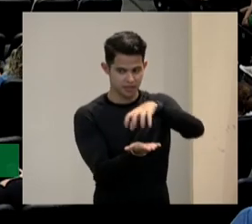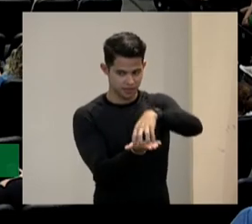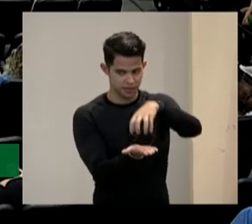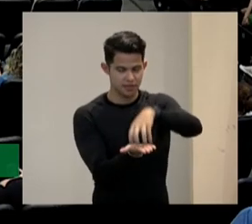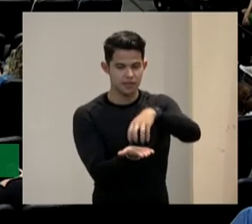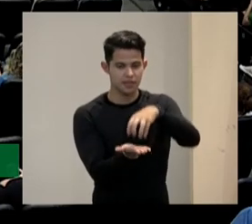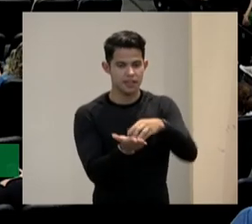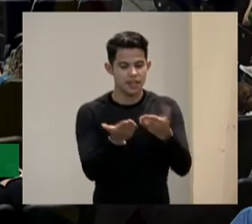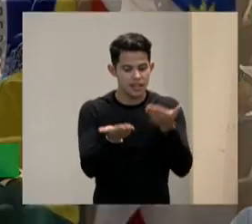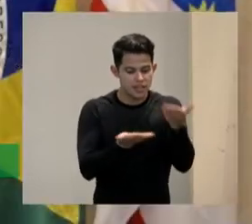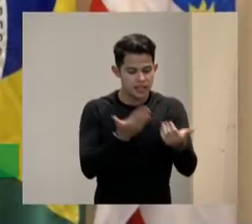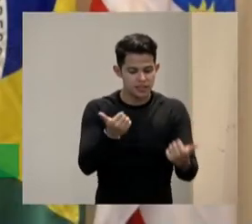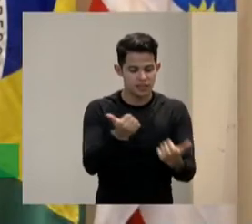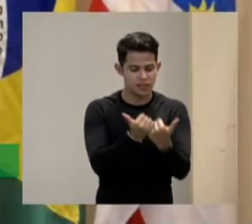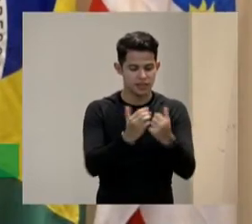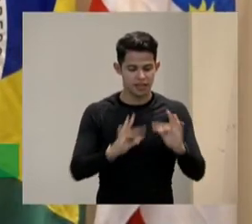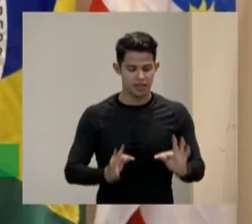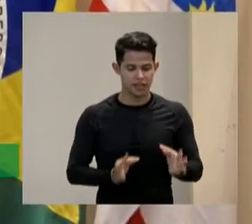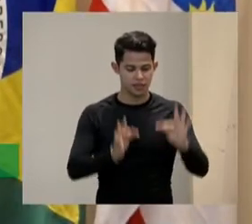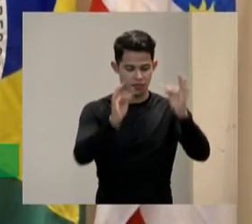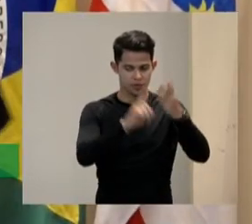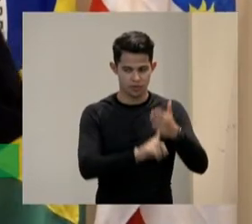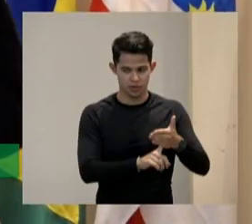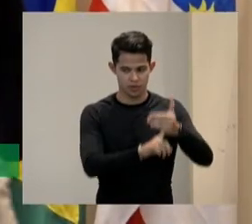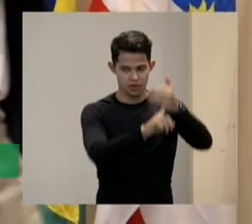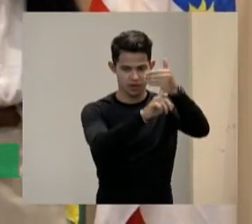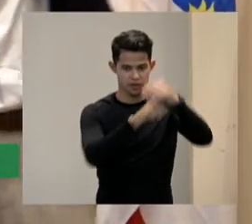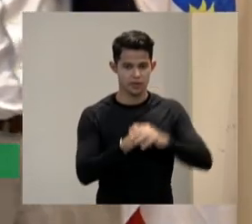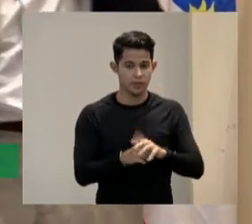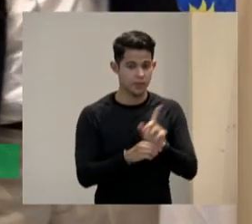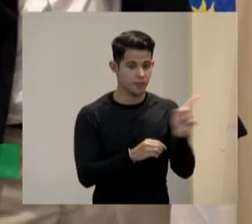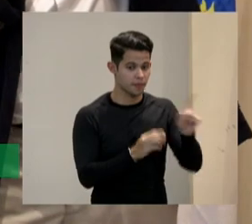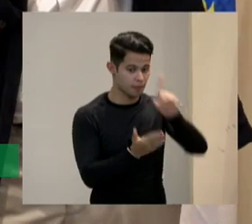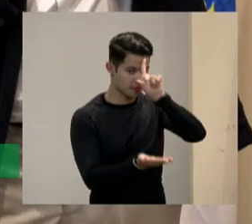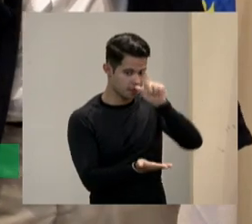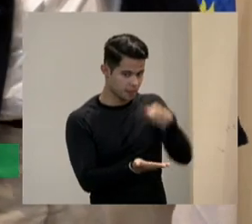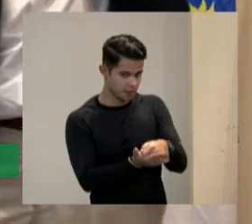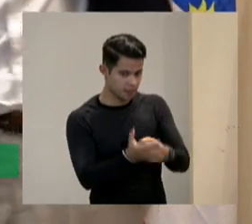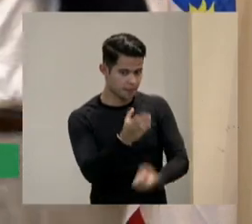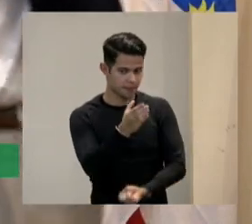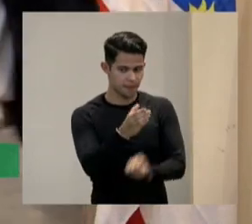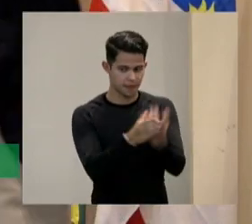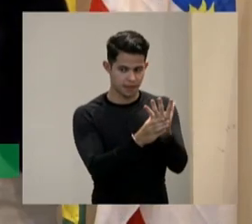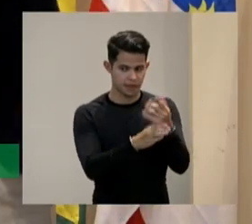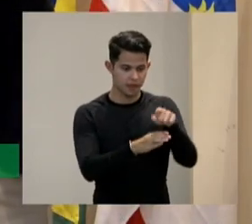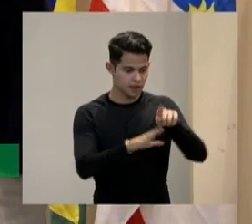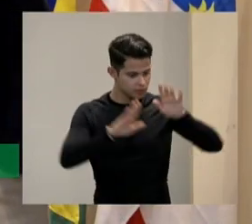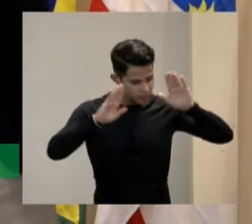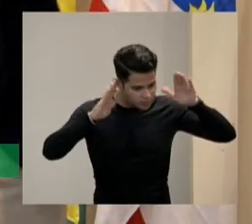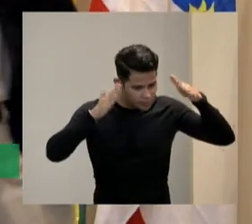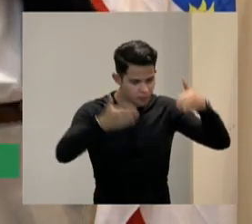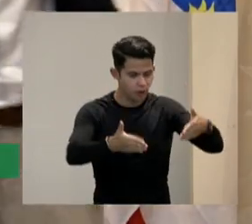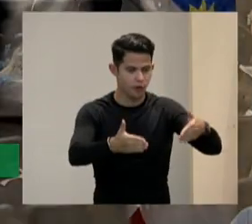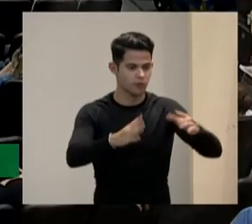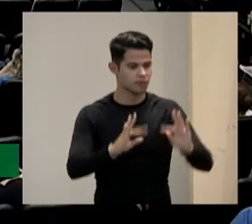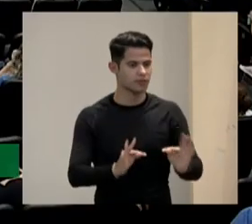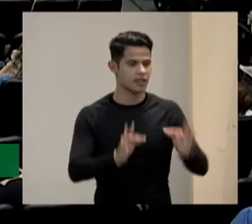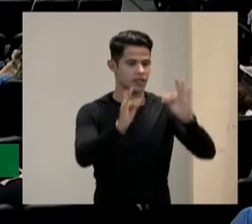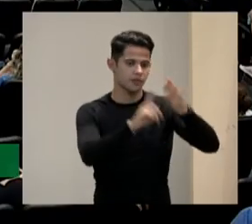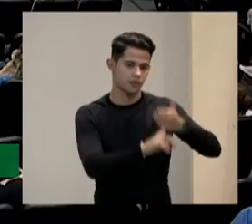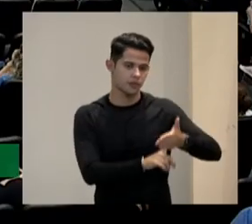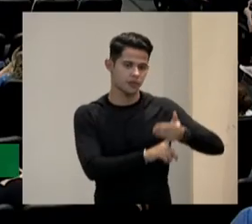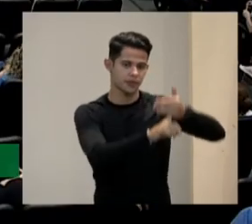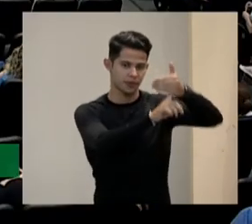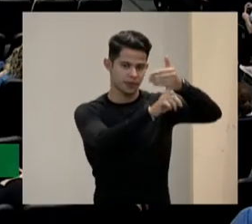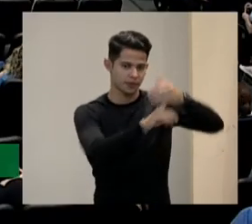tecnológica Massachusetts e aí quando eles criaram estava muito ligado com as tecnologias e